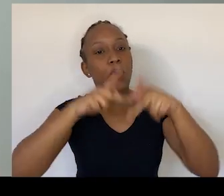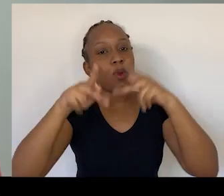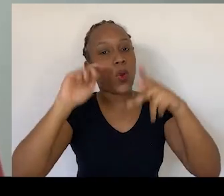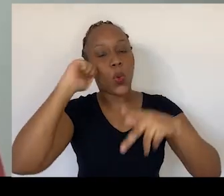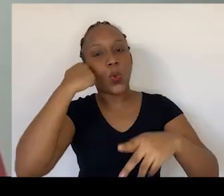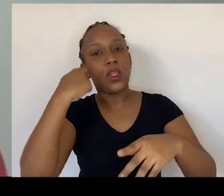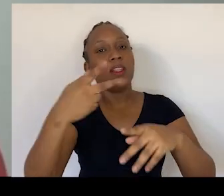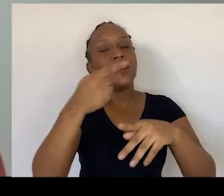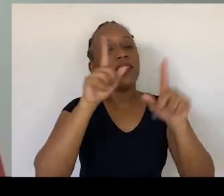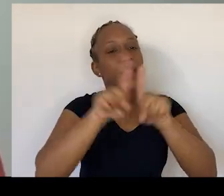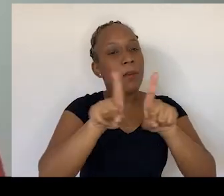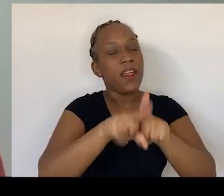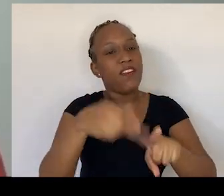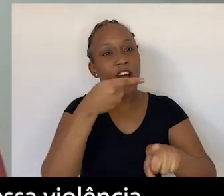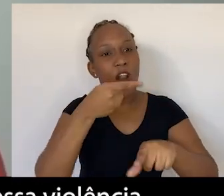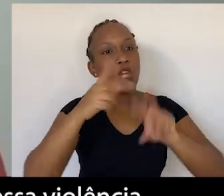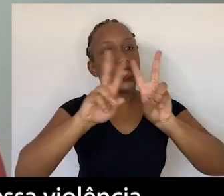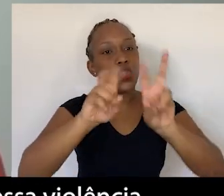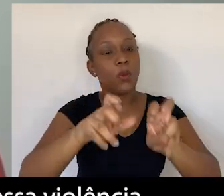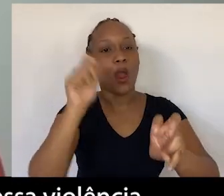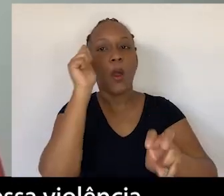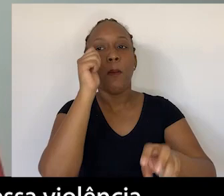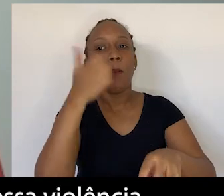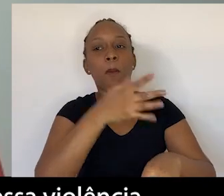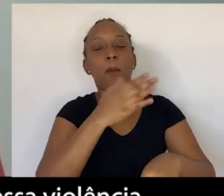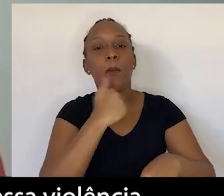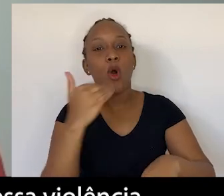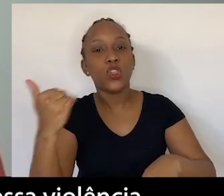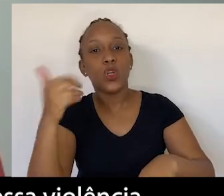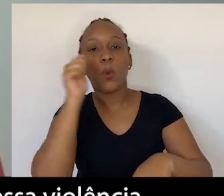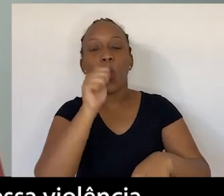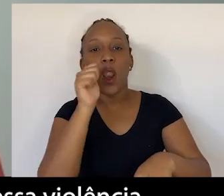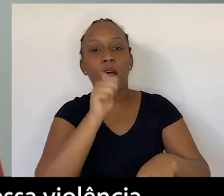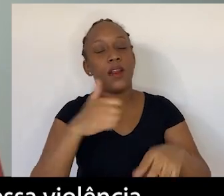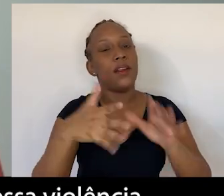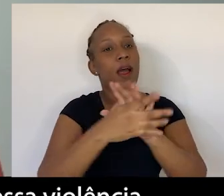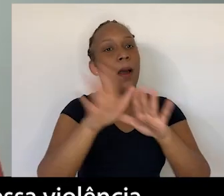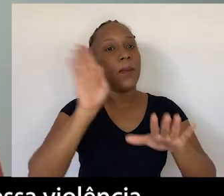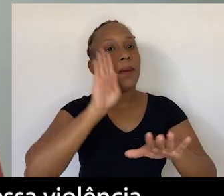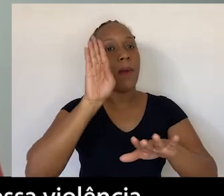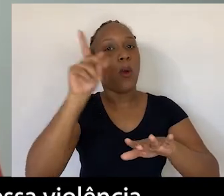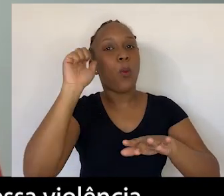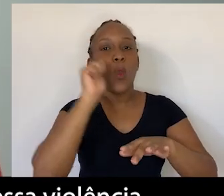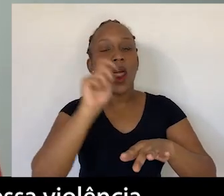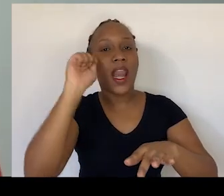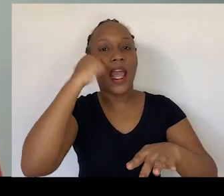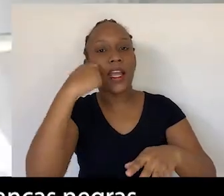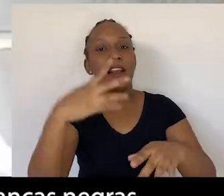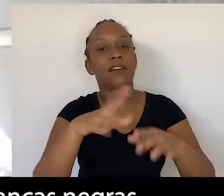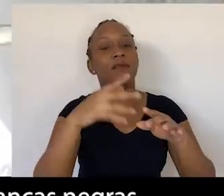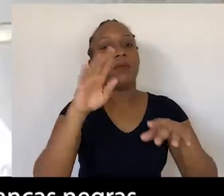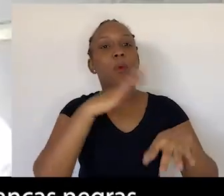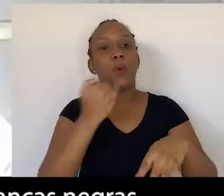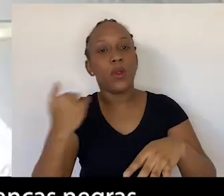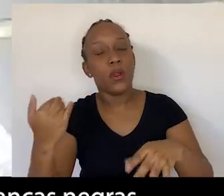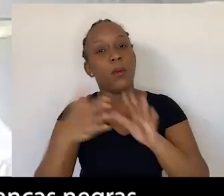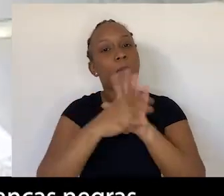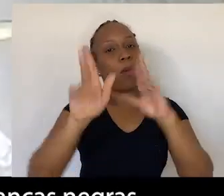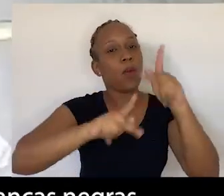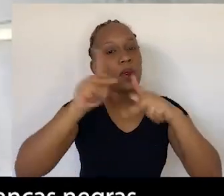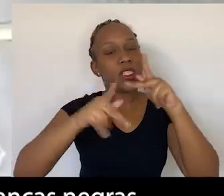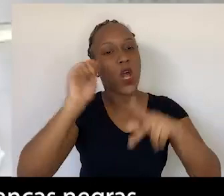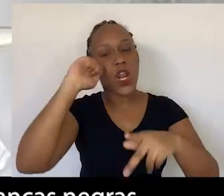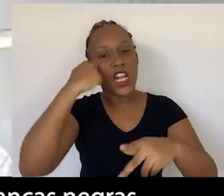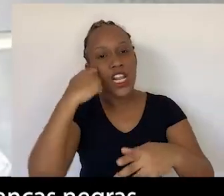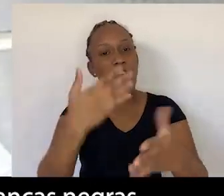posicionar contra o feminicídio, que faz das mulheres negras as maiores vítimas dessa violência. Que o povo negro e